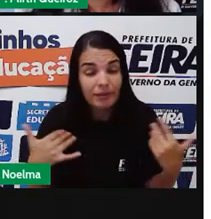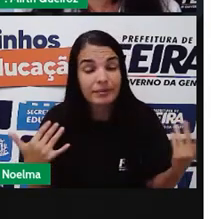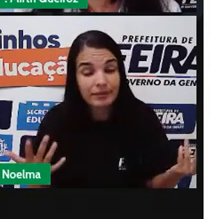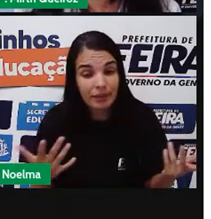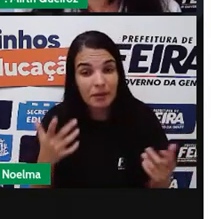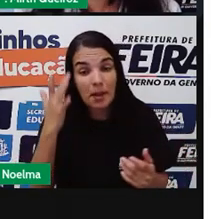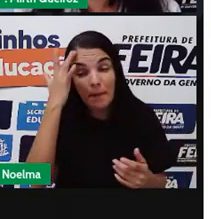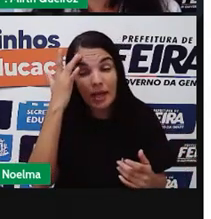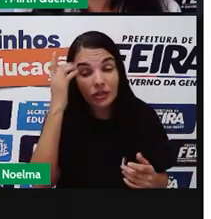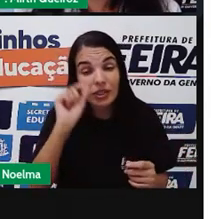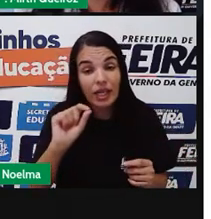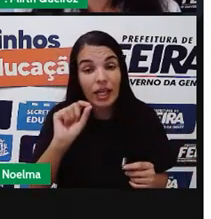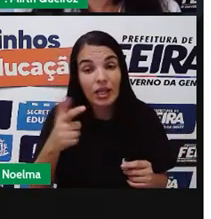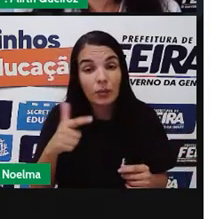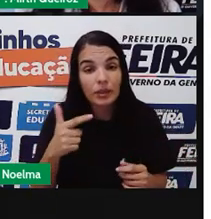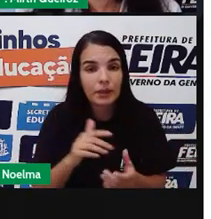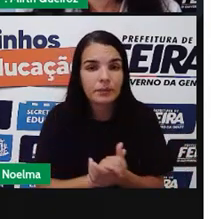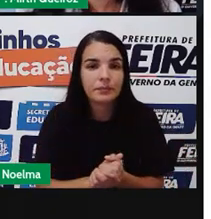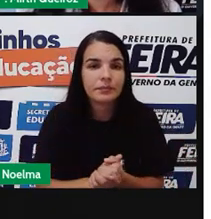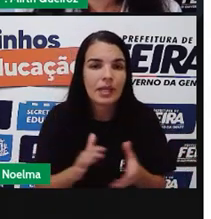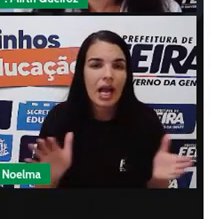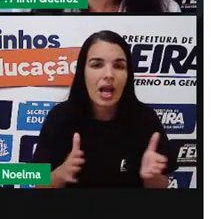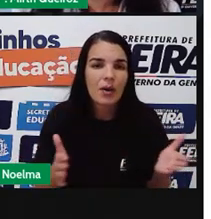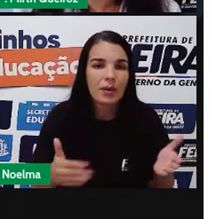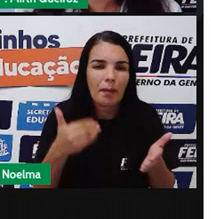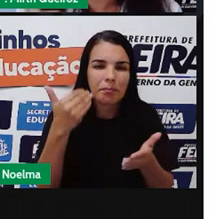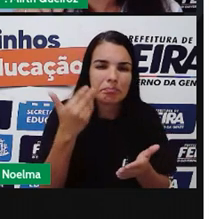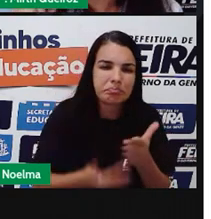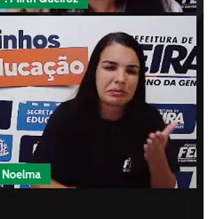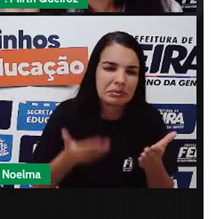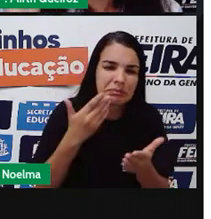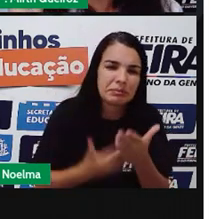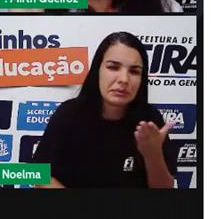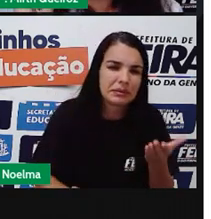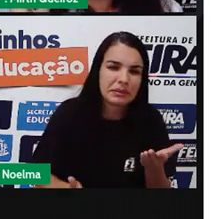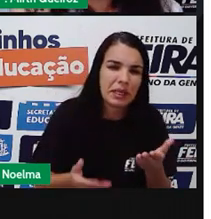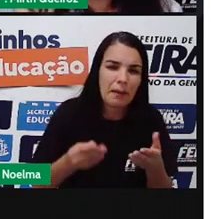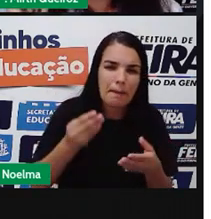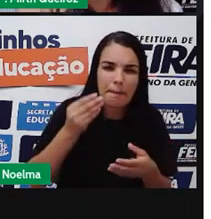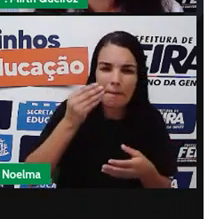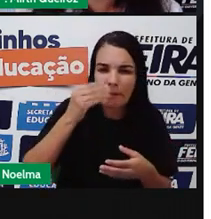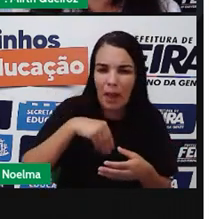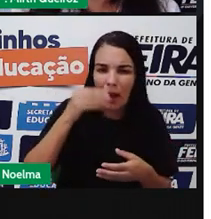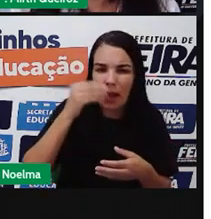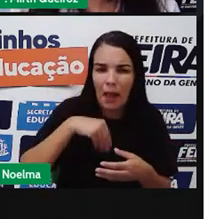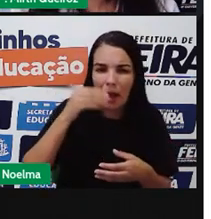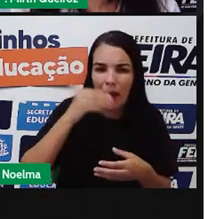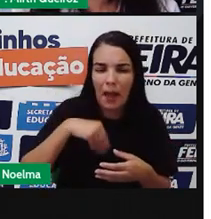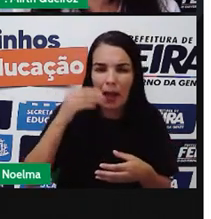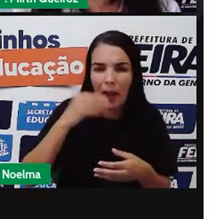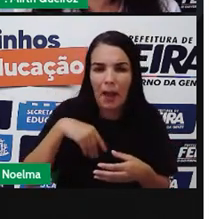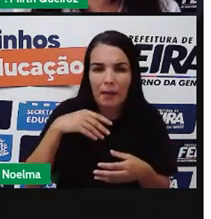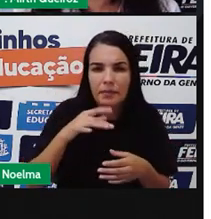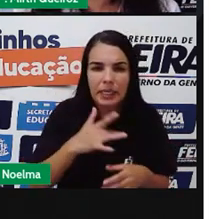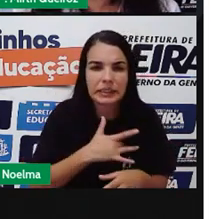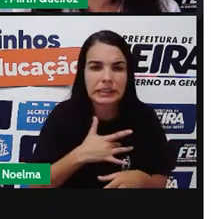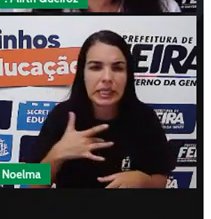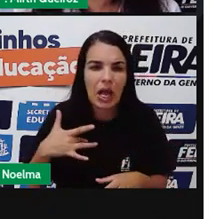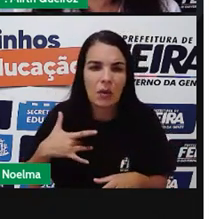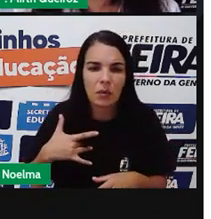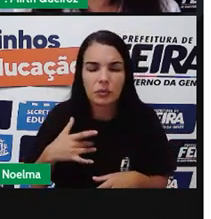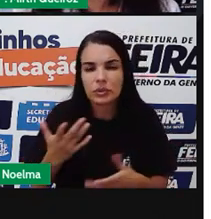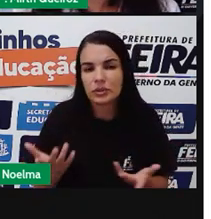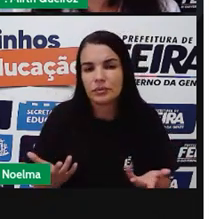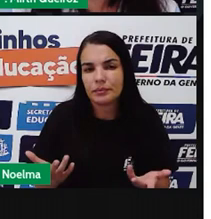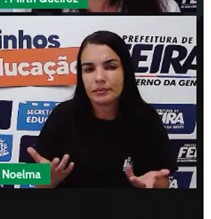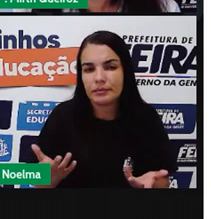Precariedade Na saúde pública Investimento Na saúde pública Aí nós temos Um pouquinho Os mais fortes Recorrem